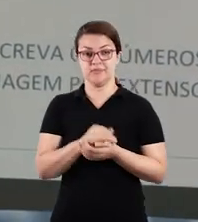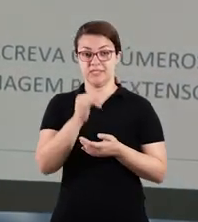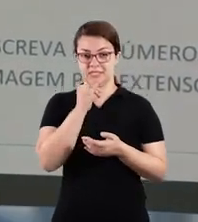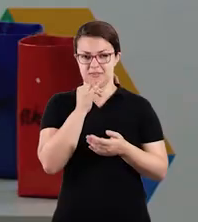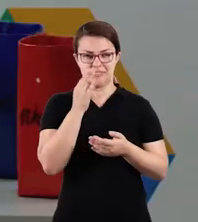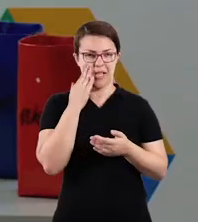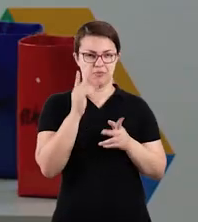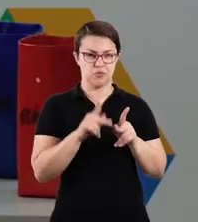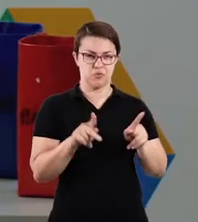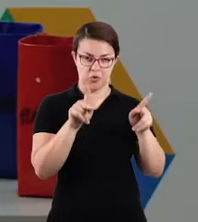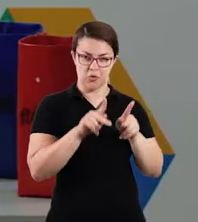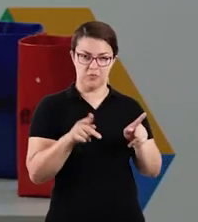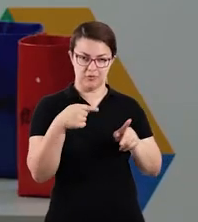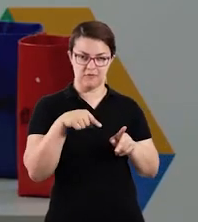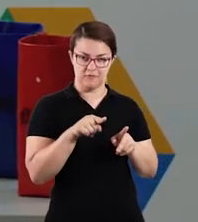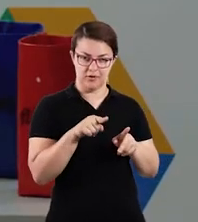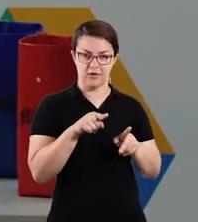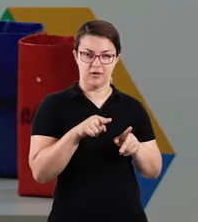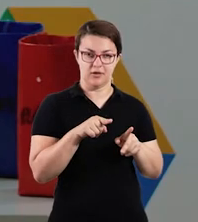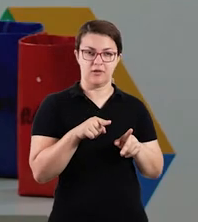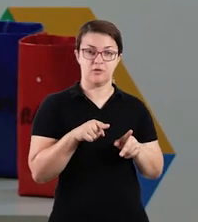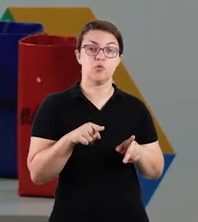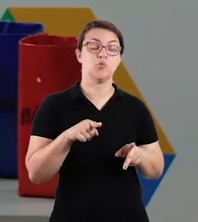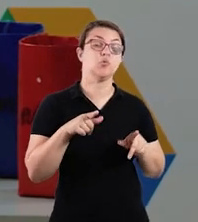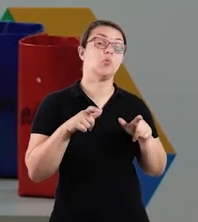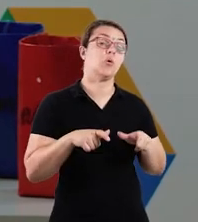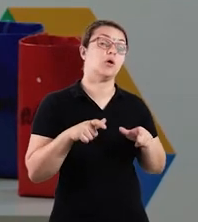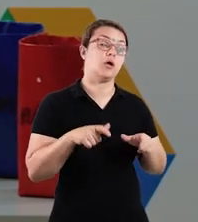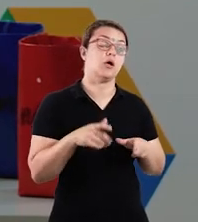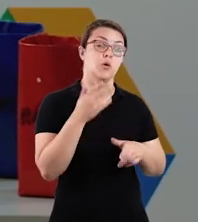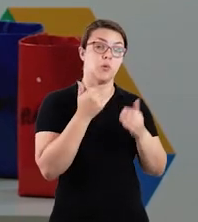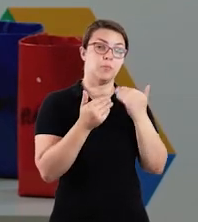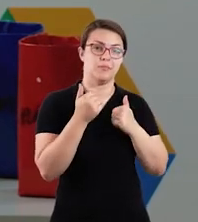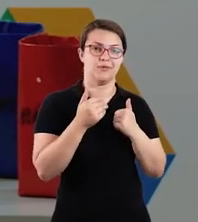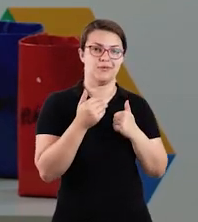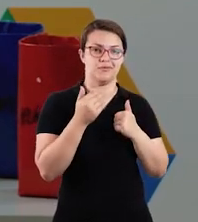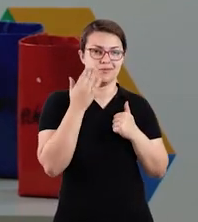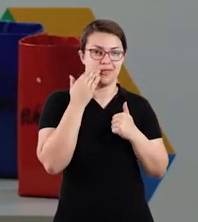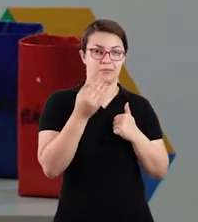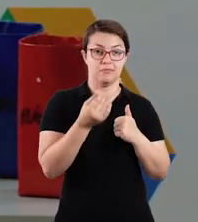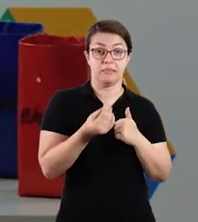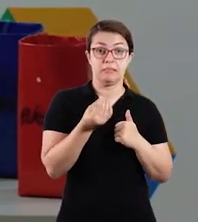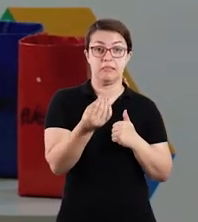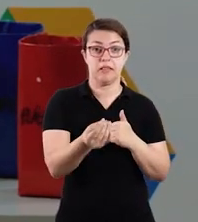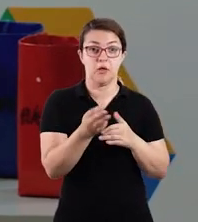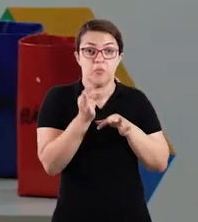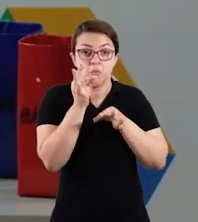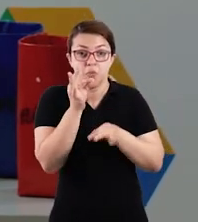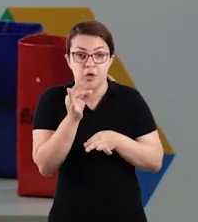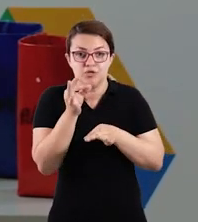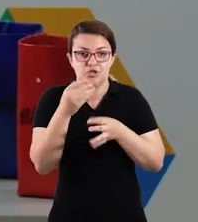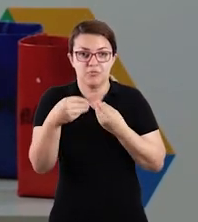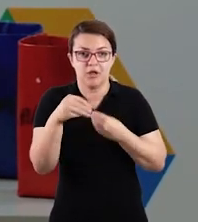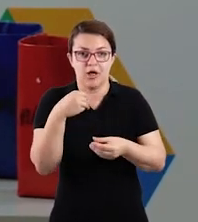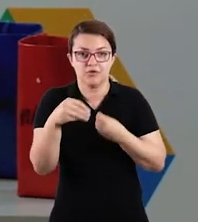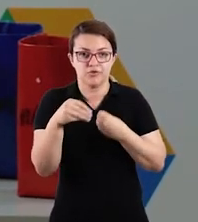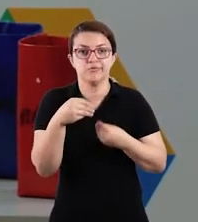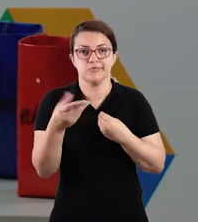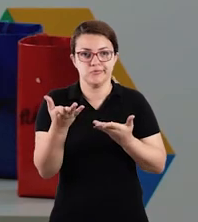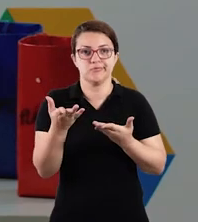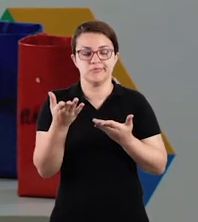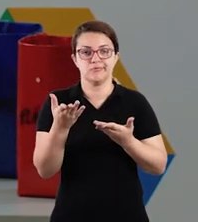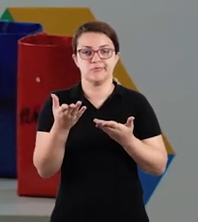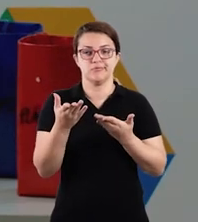em algum lugar, shopping, por exemplo, praça de alimentação, que eles não estão mais oferecendo para nós o canudinho convencional, que a gente